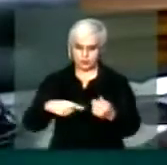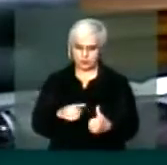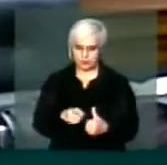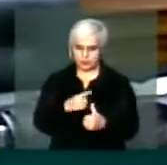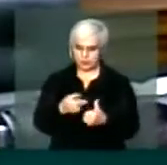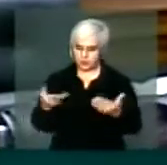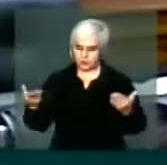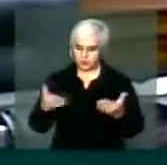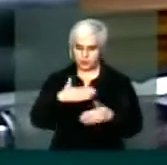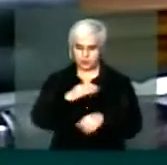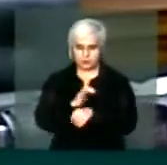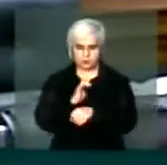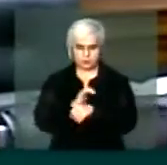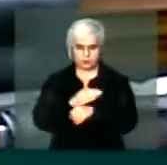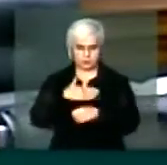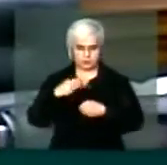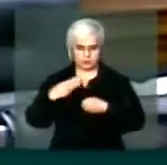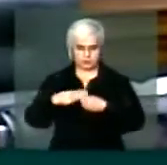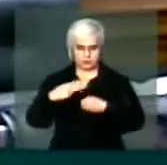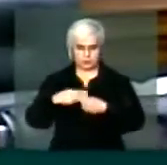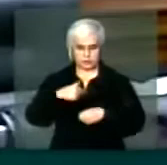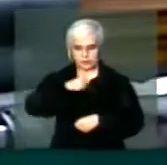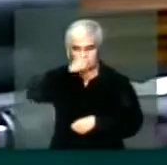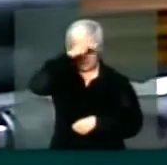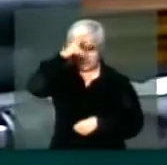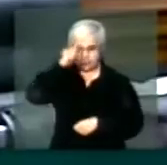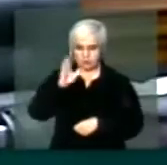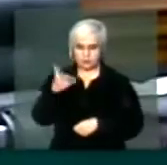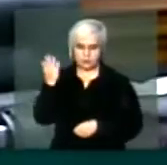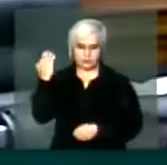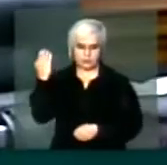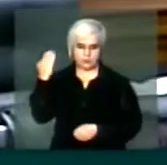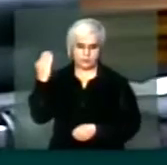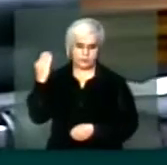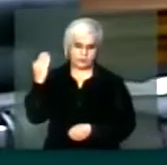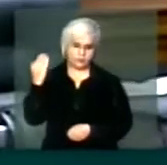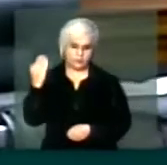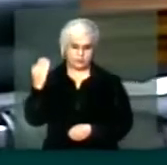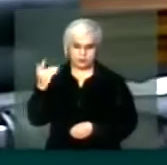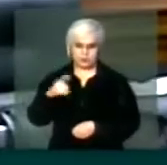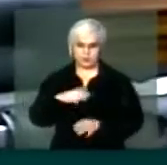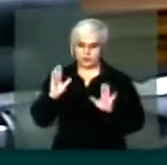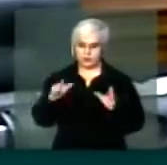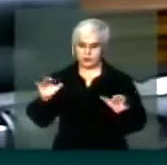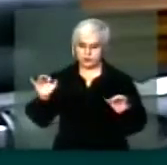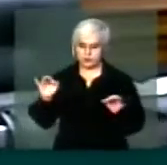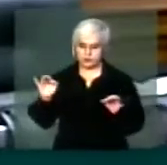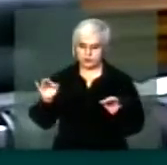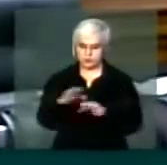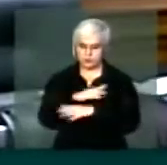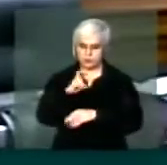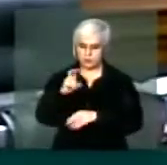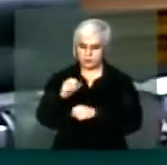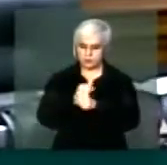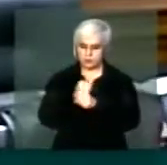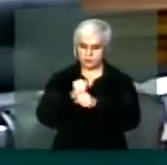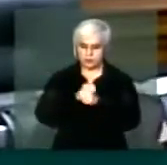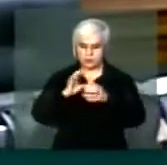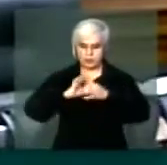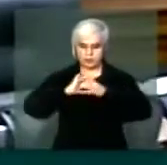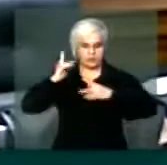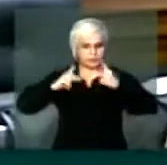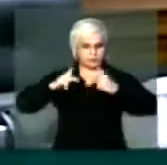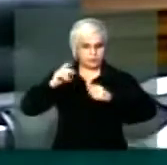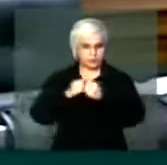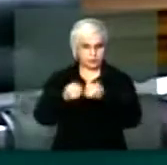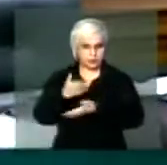que hoje, lá no meu estado, meu município, que eu fui prefeito com muita honra Pirambu, tem, hoje, completou 51 anos de emancipação política, e